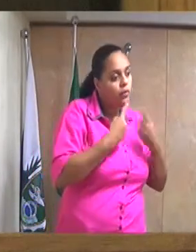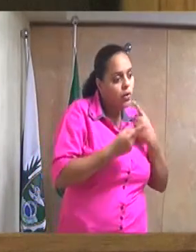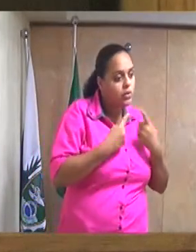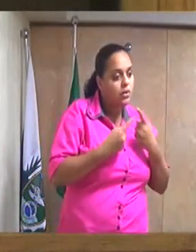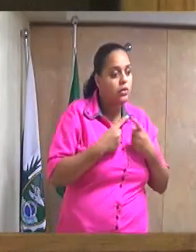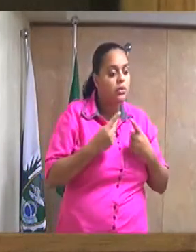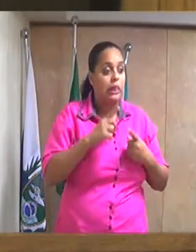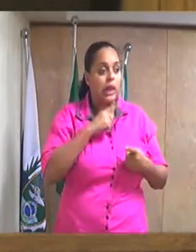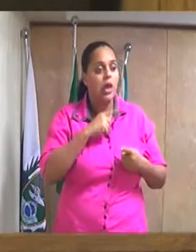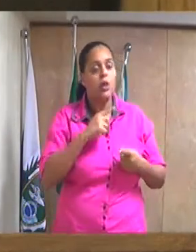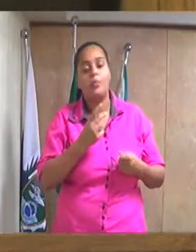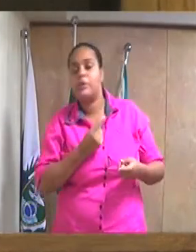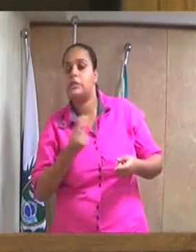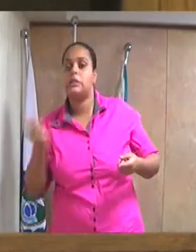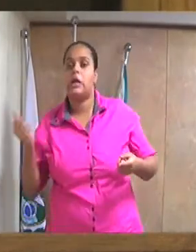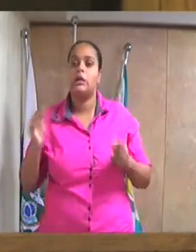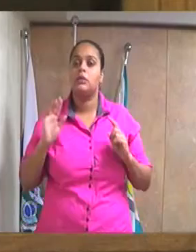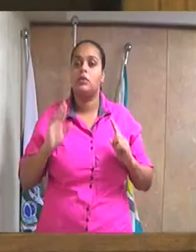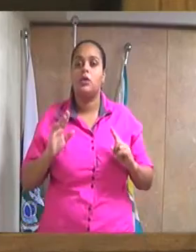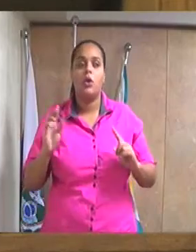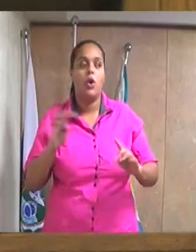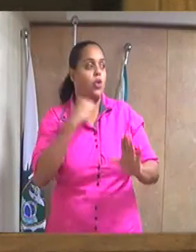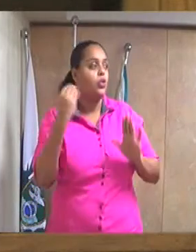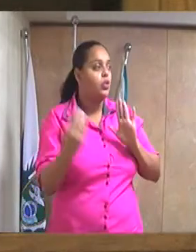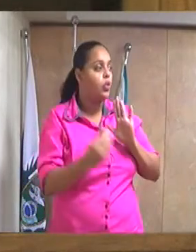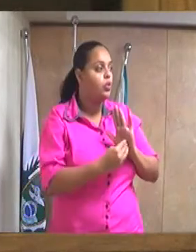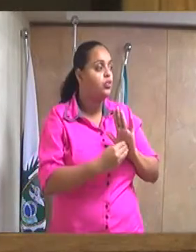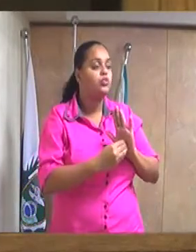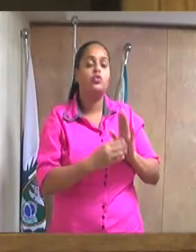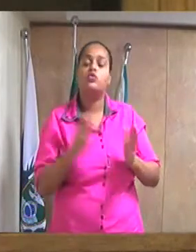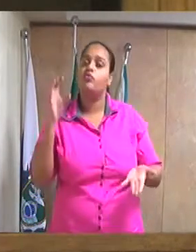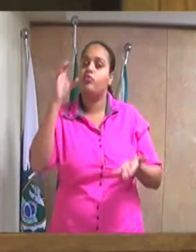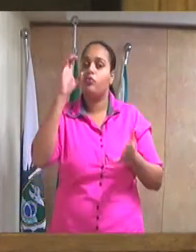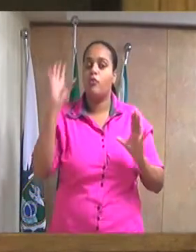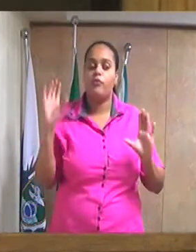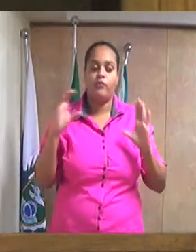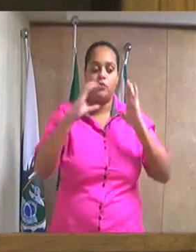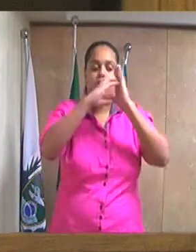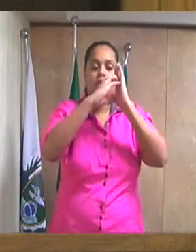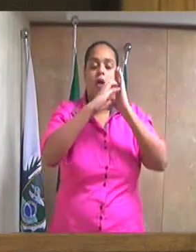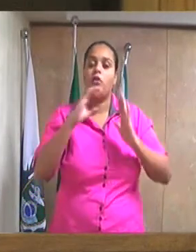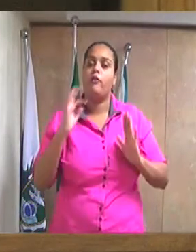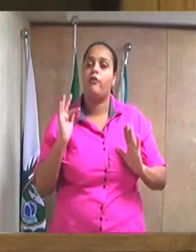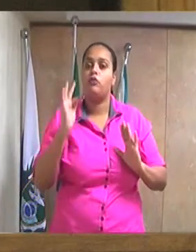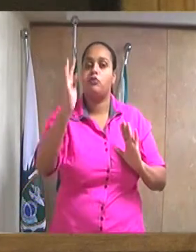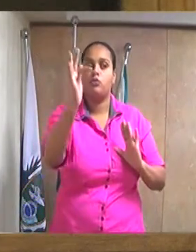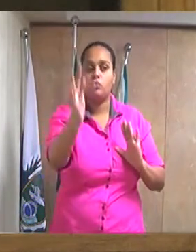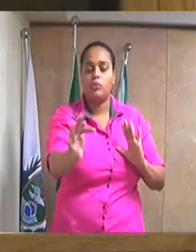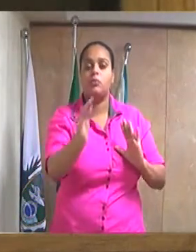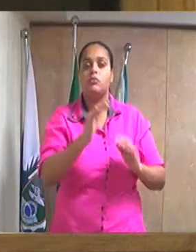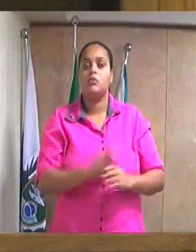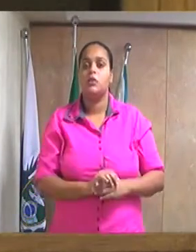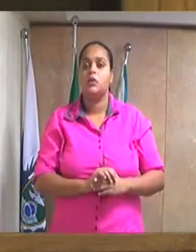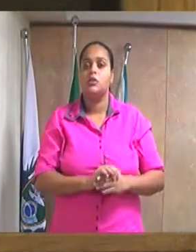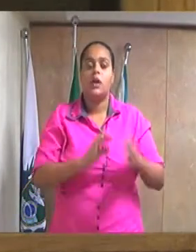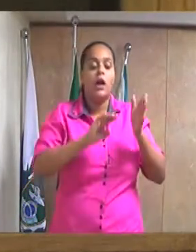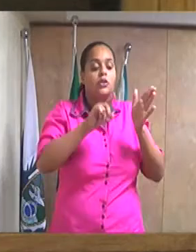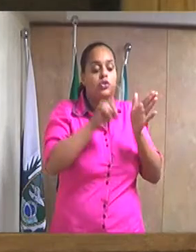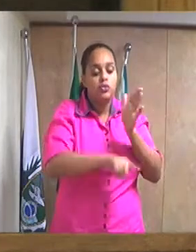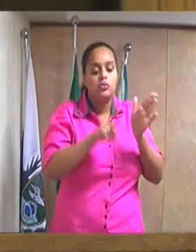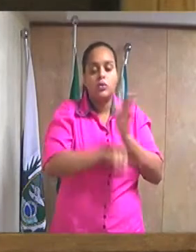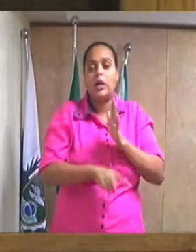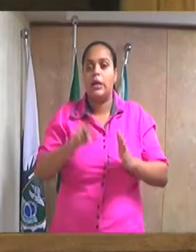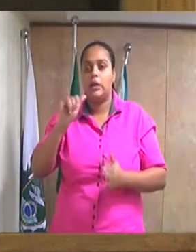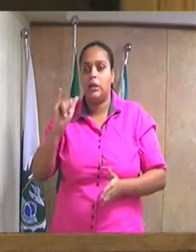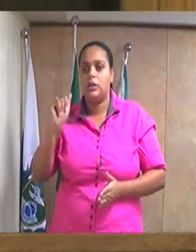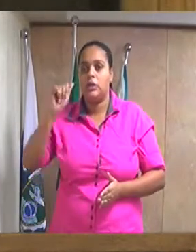uma saída, para que todos os funcionários que entrem no futuro, seja descontado o INSS, que